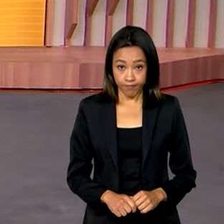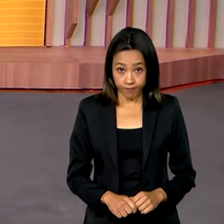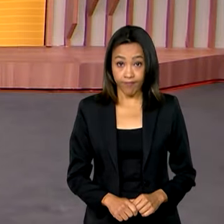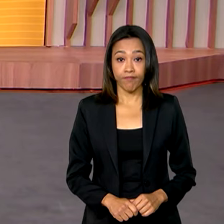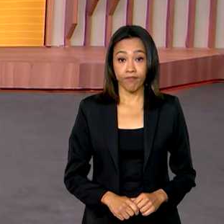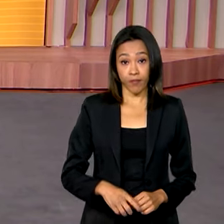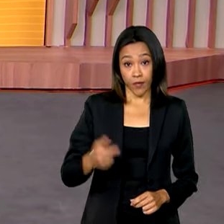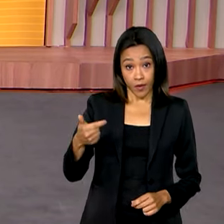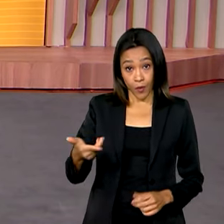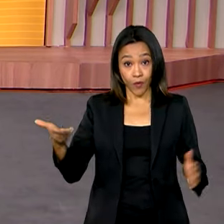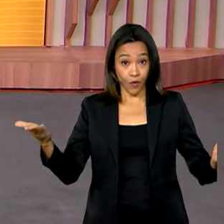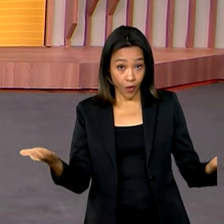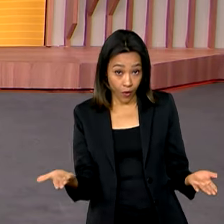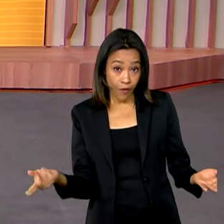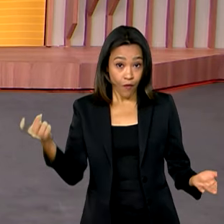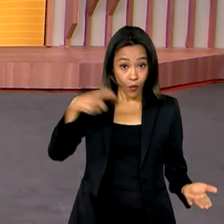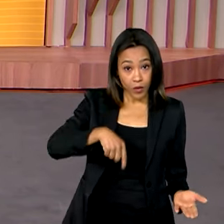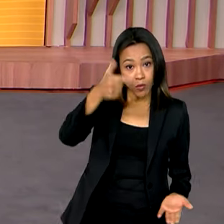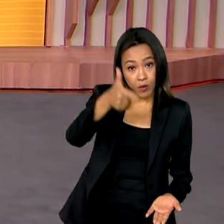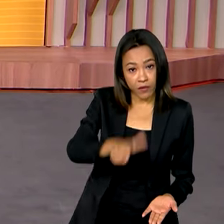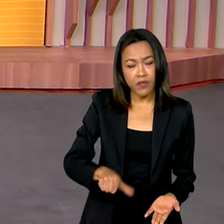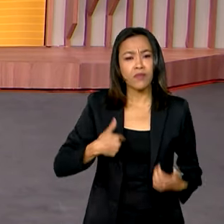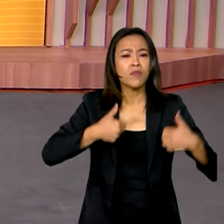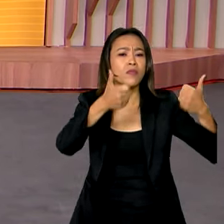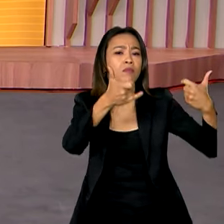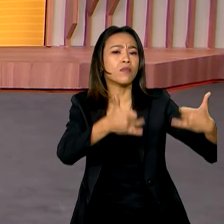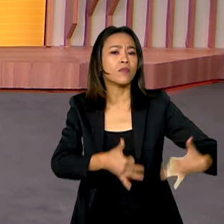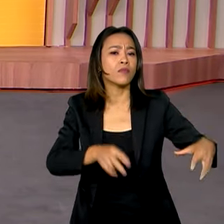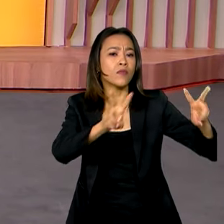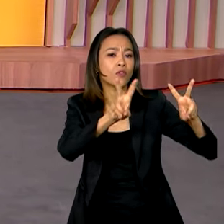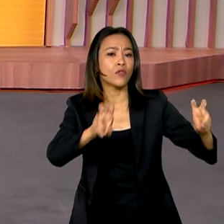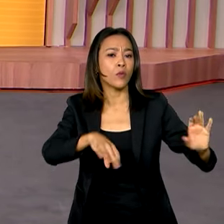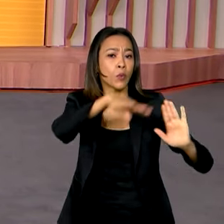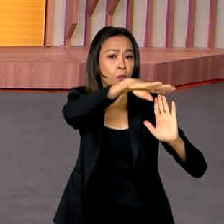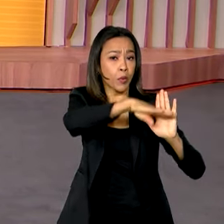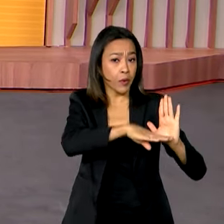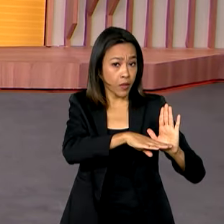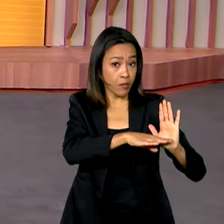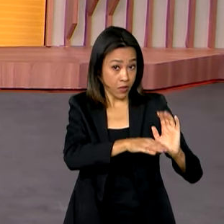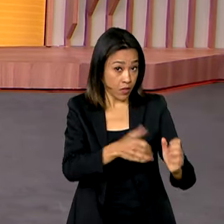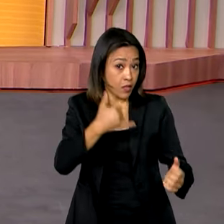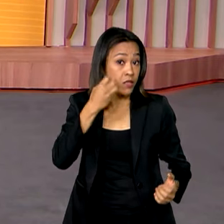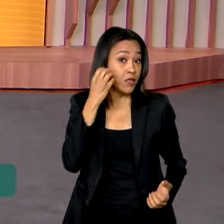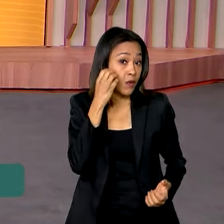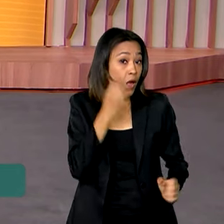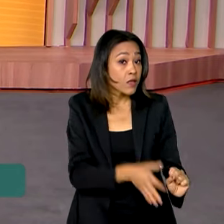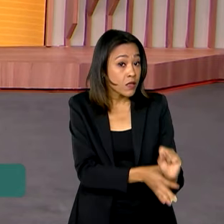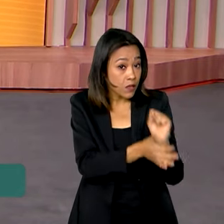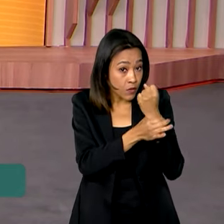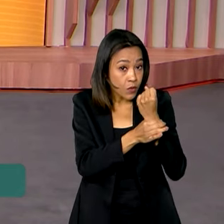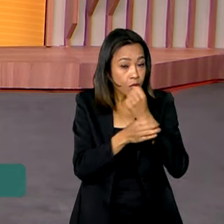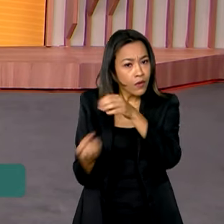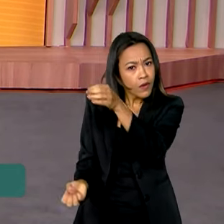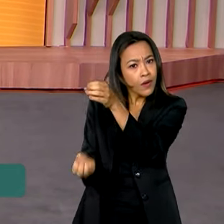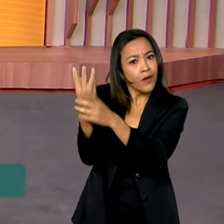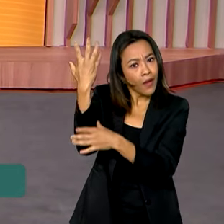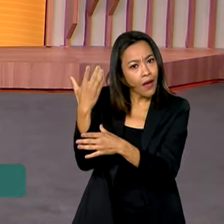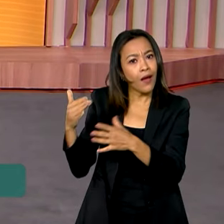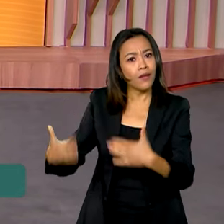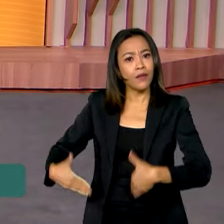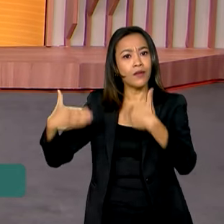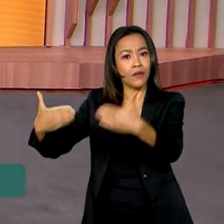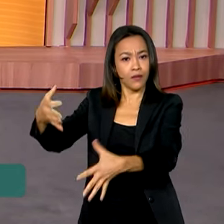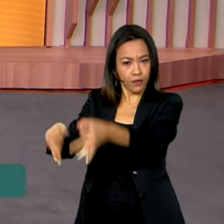Brasil em Dia está de volta e, olha, vamos falar do programa Celular Seguro, aquele criado pelo Ministério da Justiça e Segurança